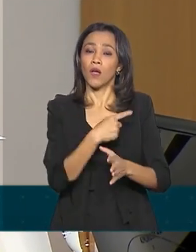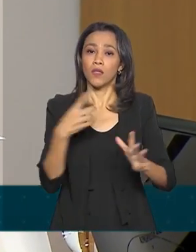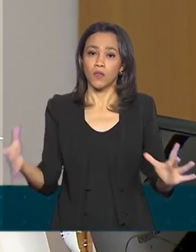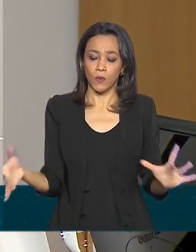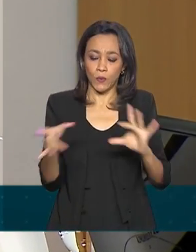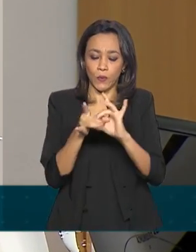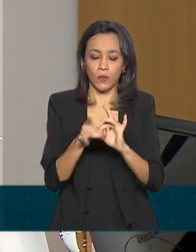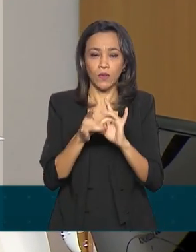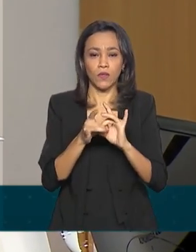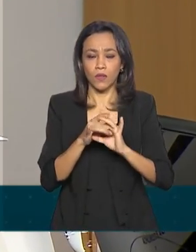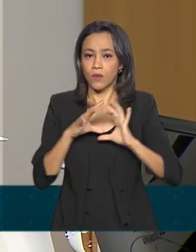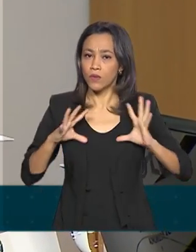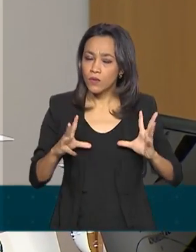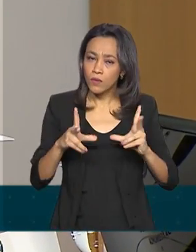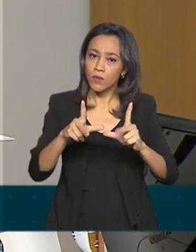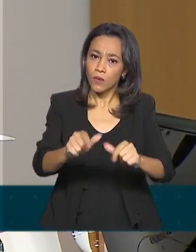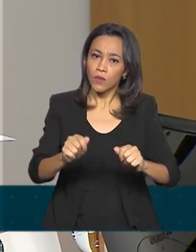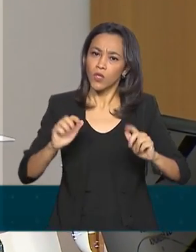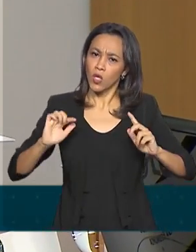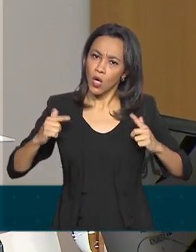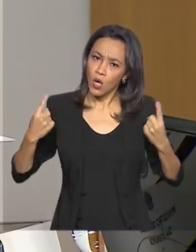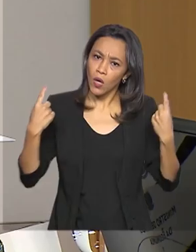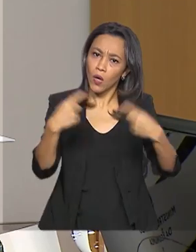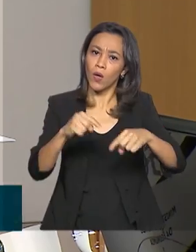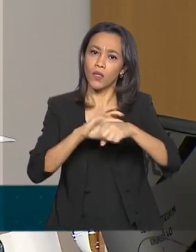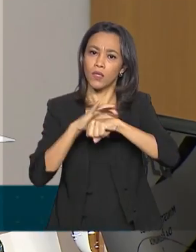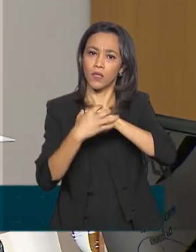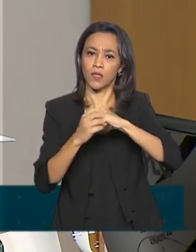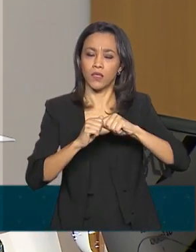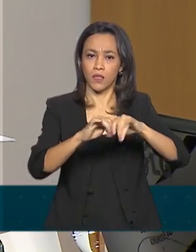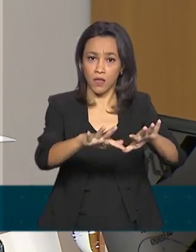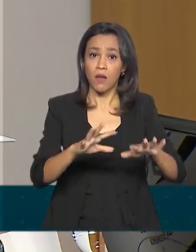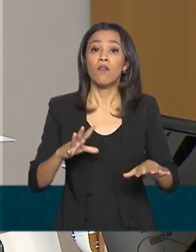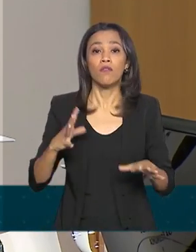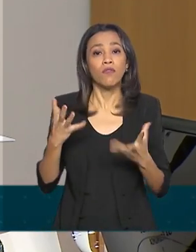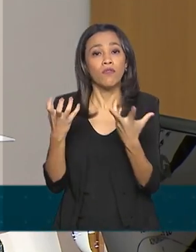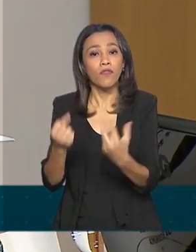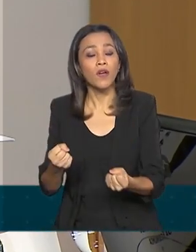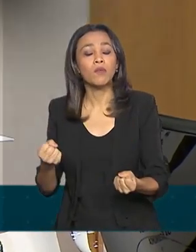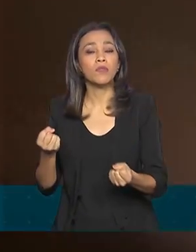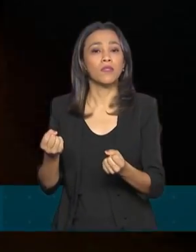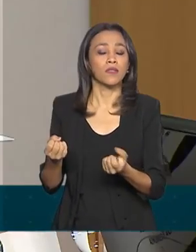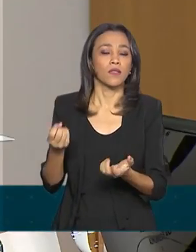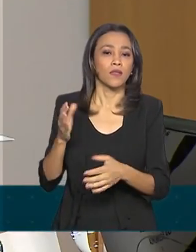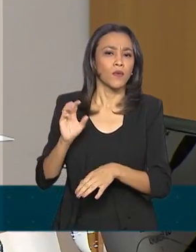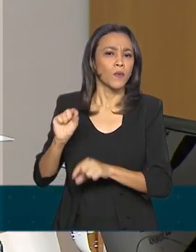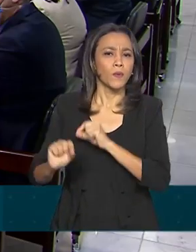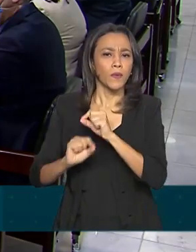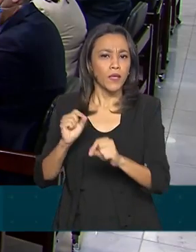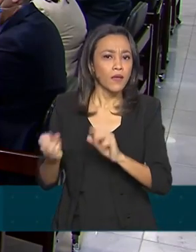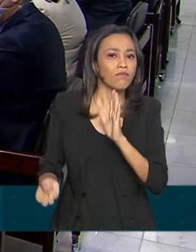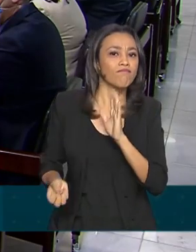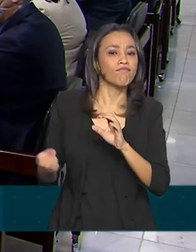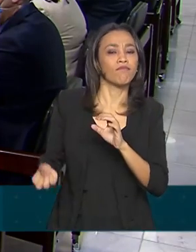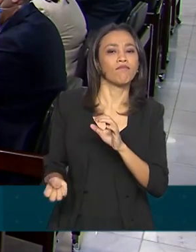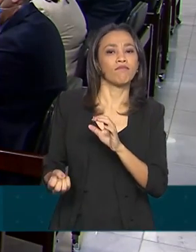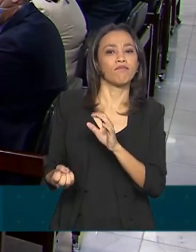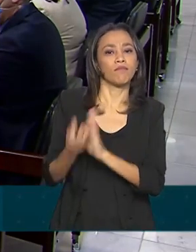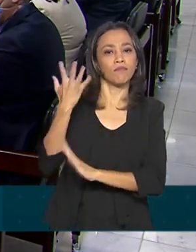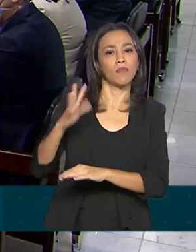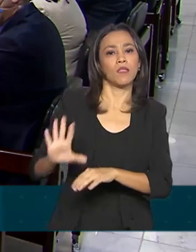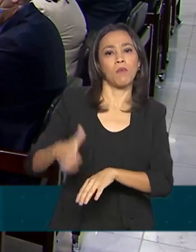vai criar com certeza as melhores condições para que no segundo momento nós possamos